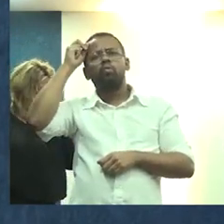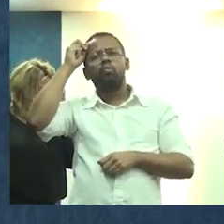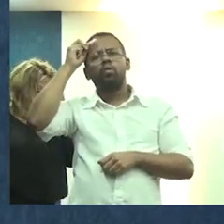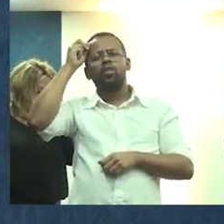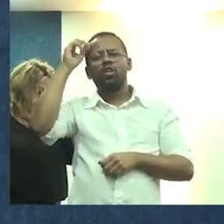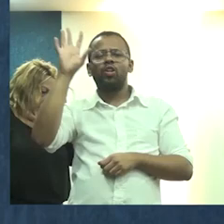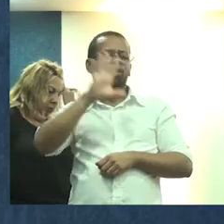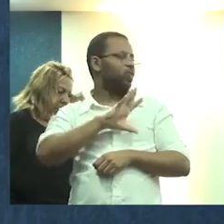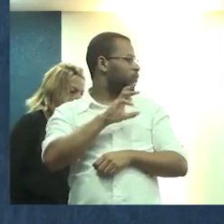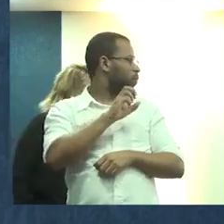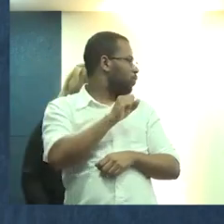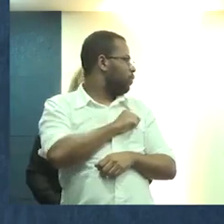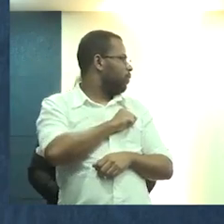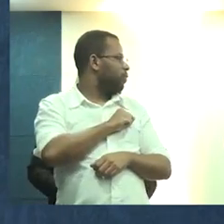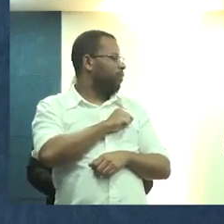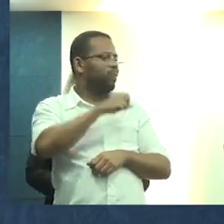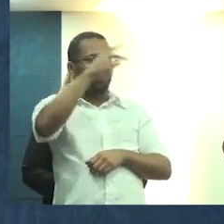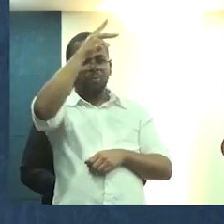que todos amam,